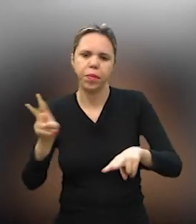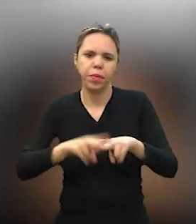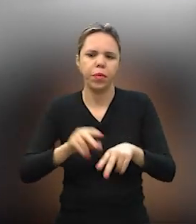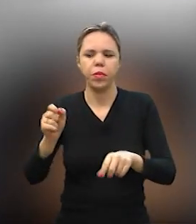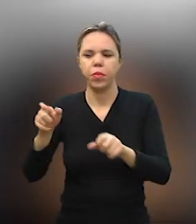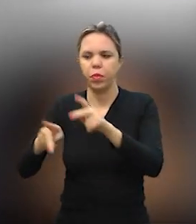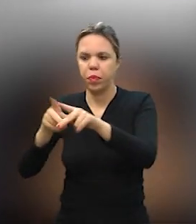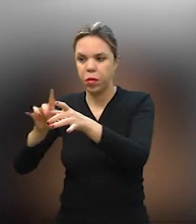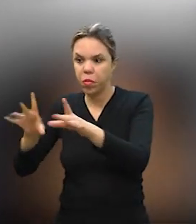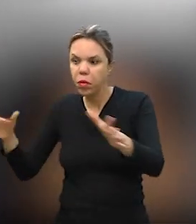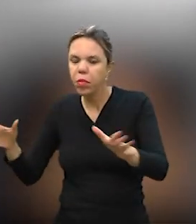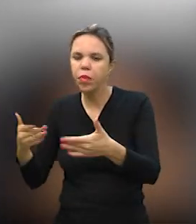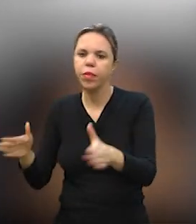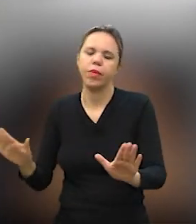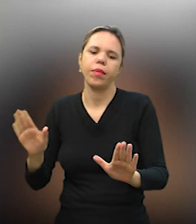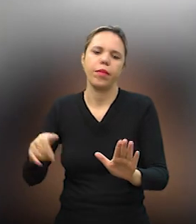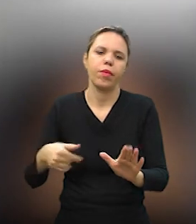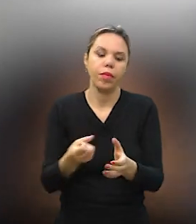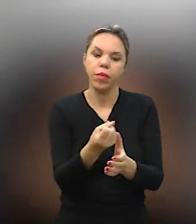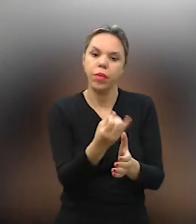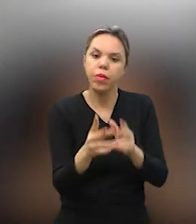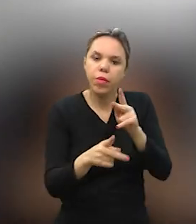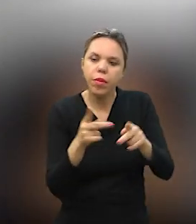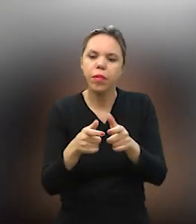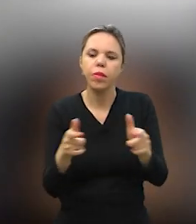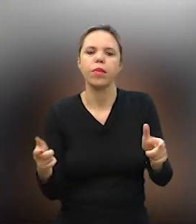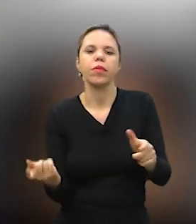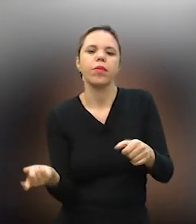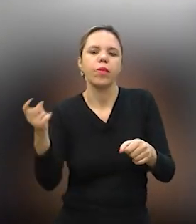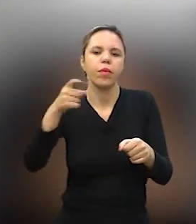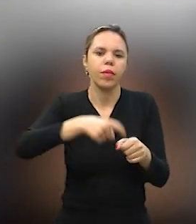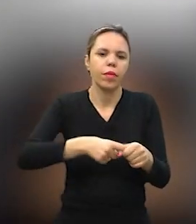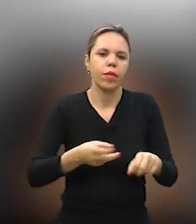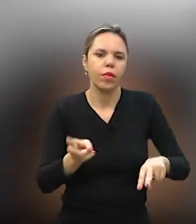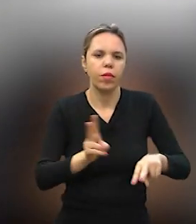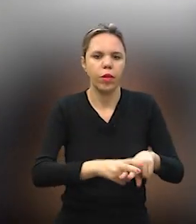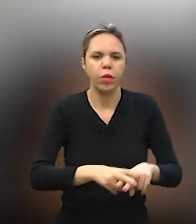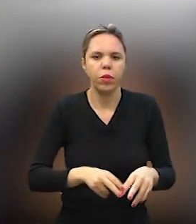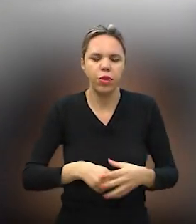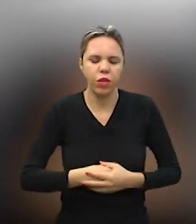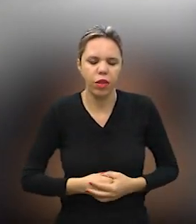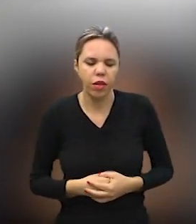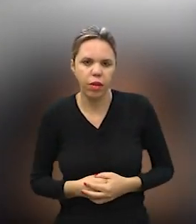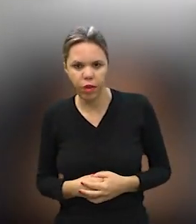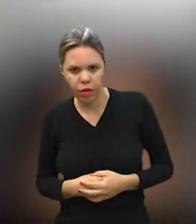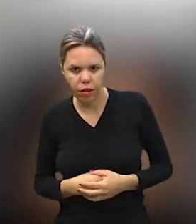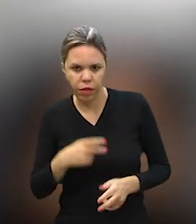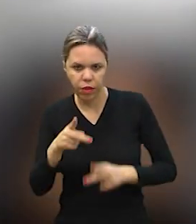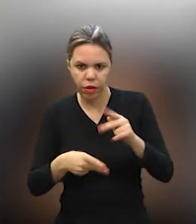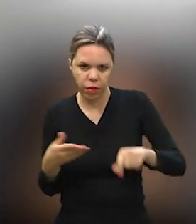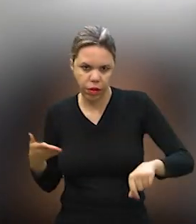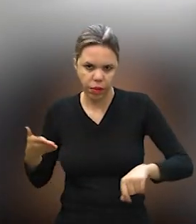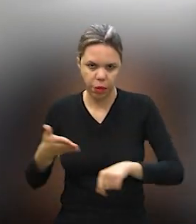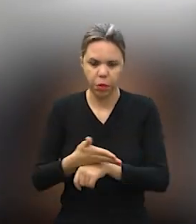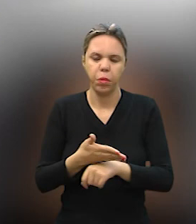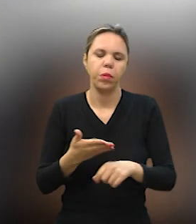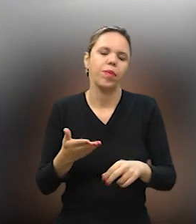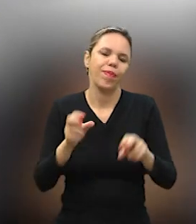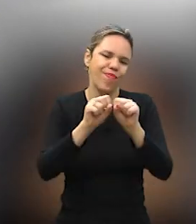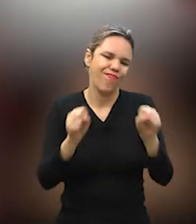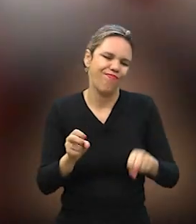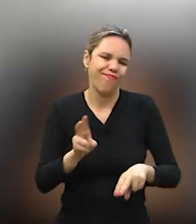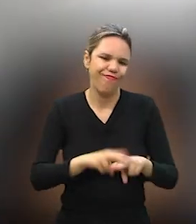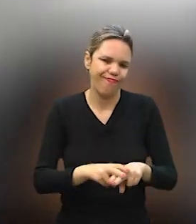presa do que solta, porque a proporção de pessoas que retornam para o sistema, mais as pessoas que estão entrando no